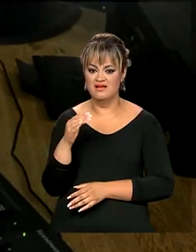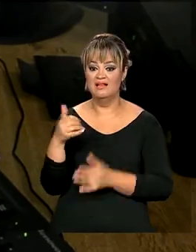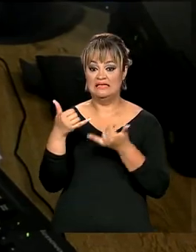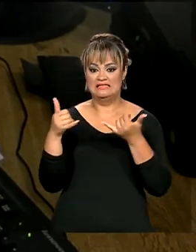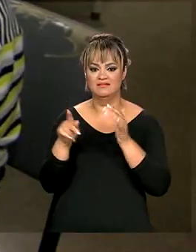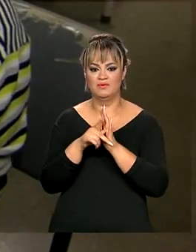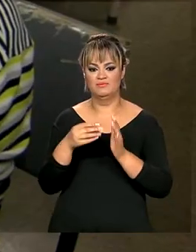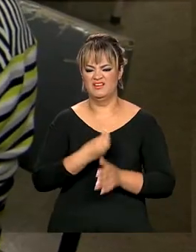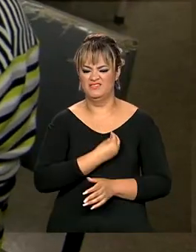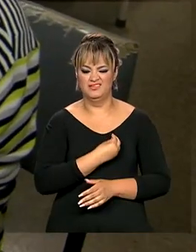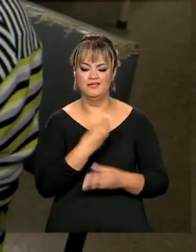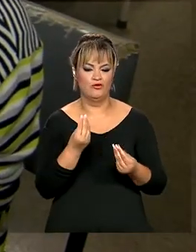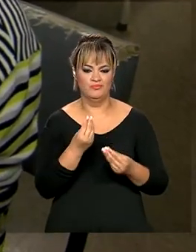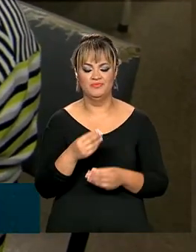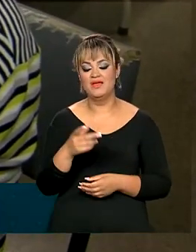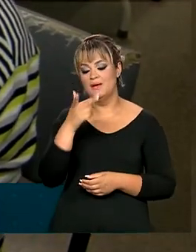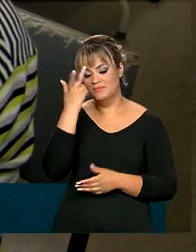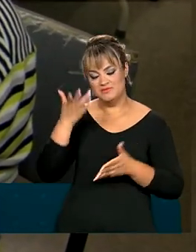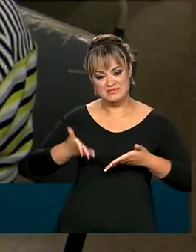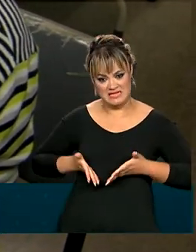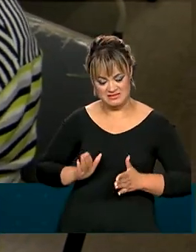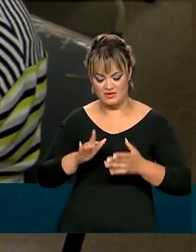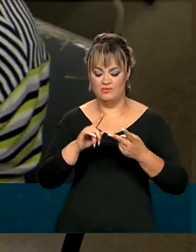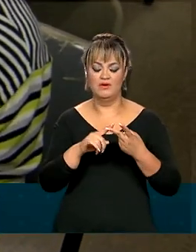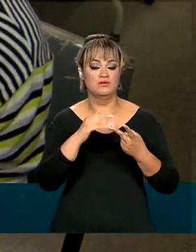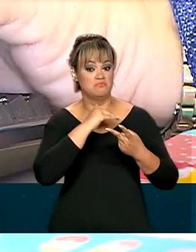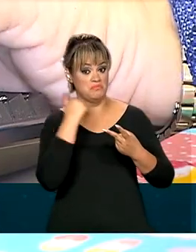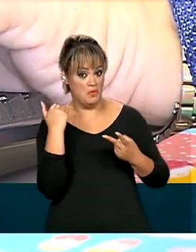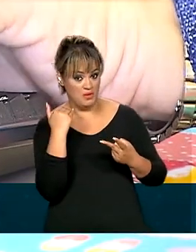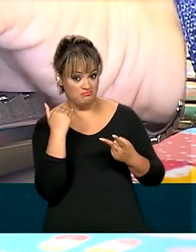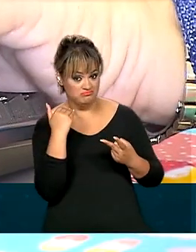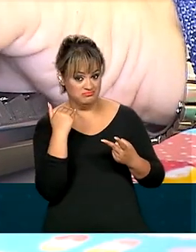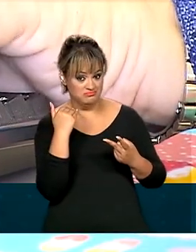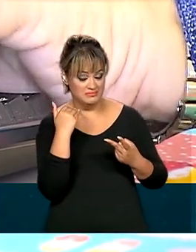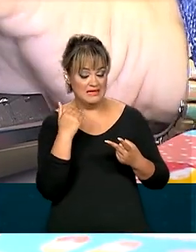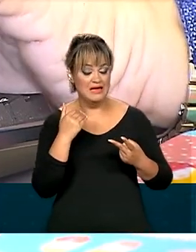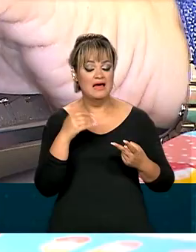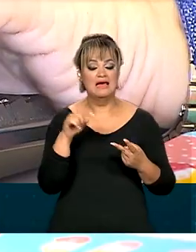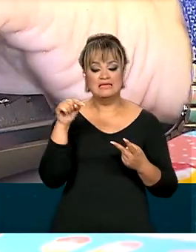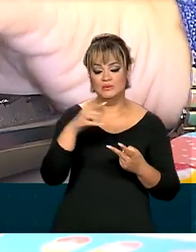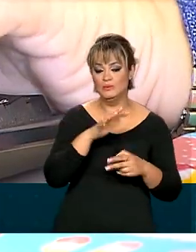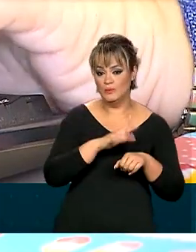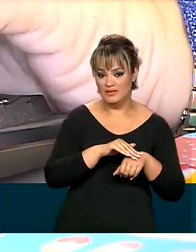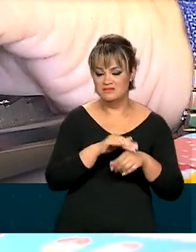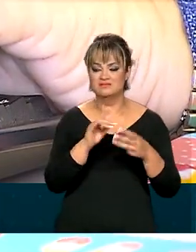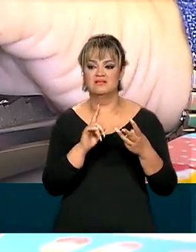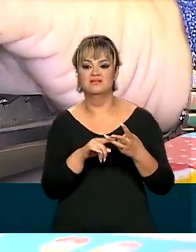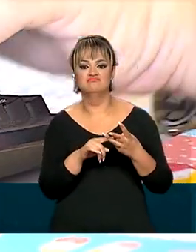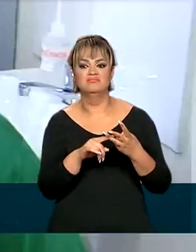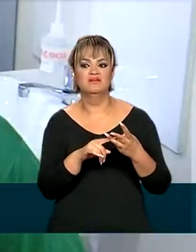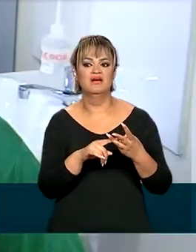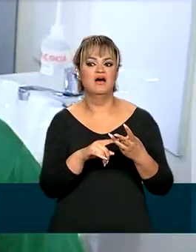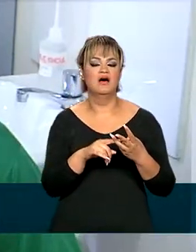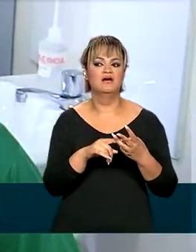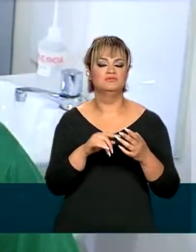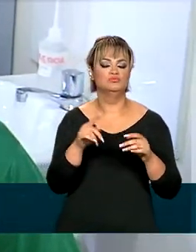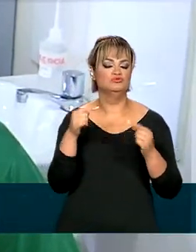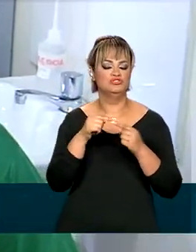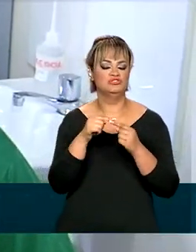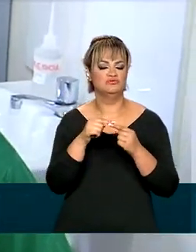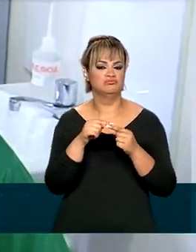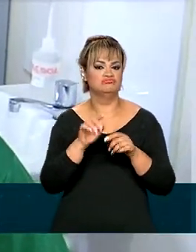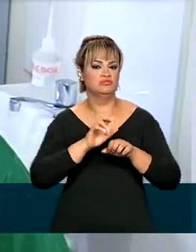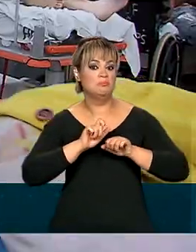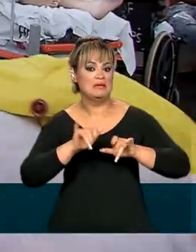Informações sobre os nascidos vivos e sobre os óbitos ocorridos, registros de doenças endêmicas e pandêmicas,